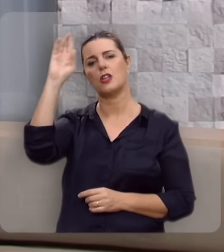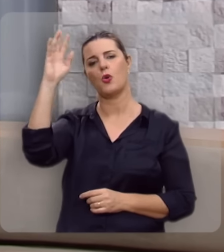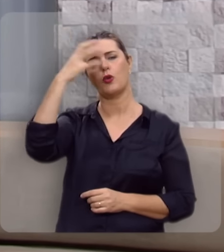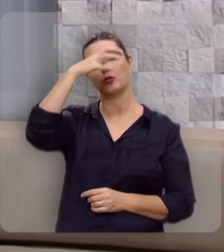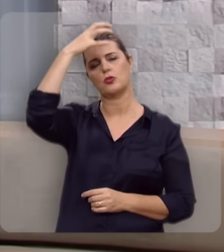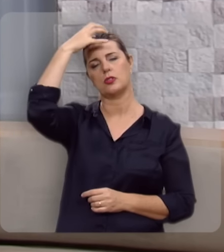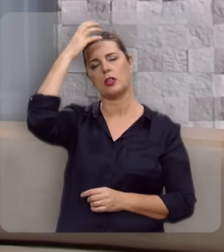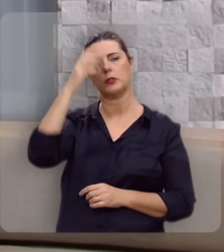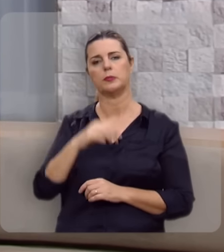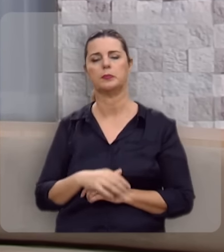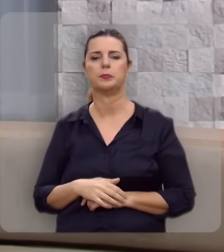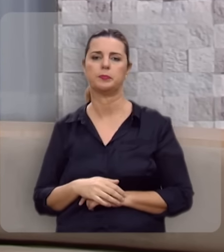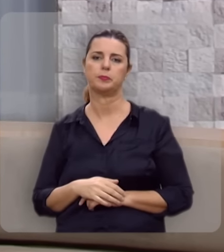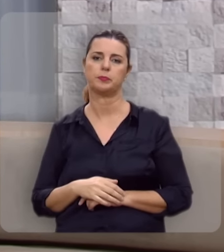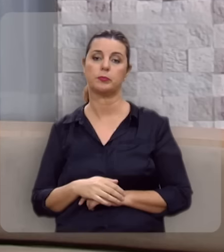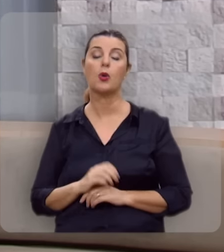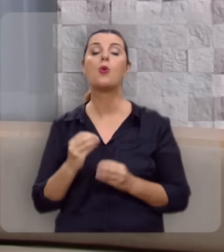Senhores.